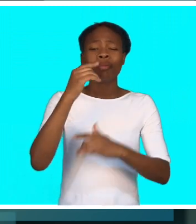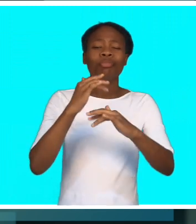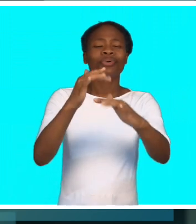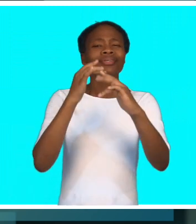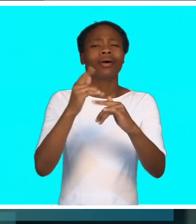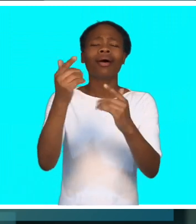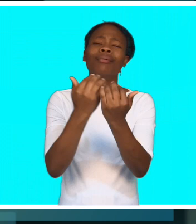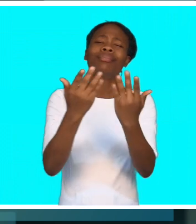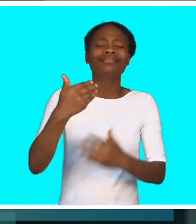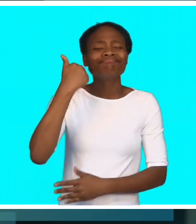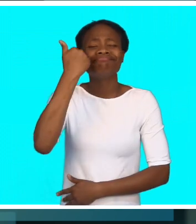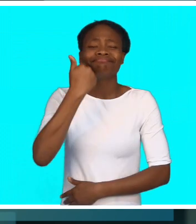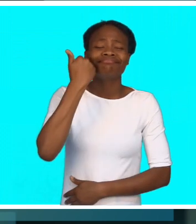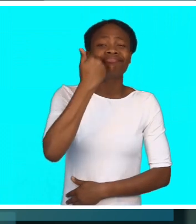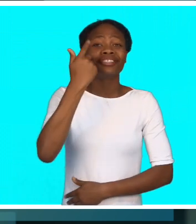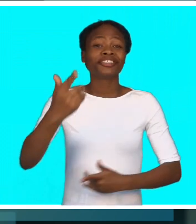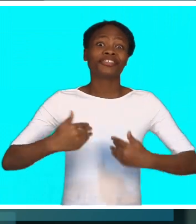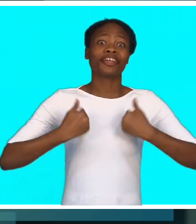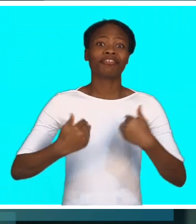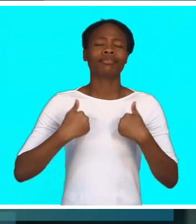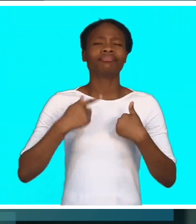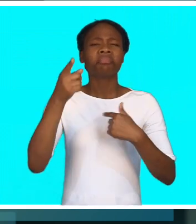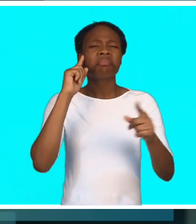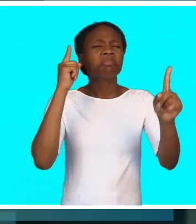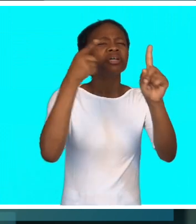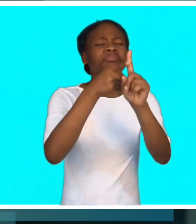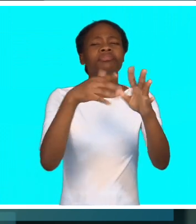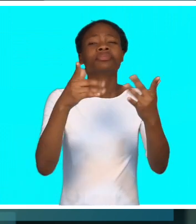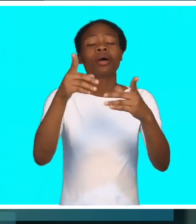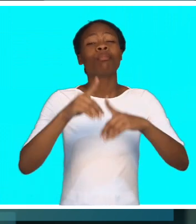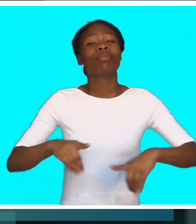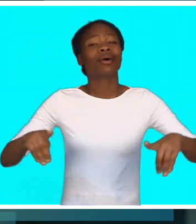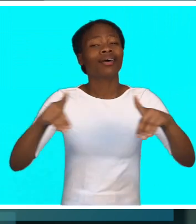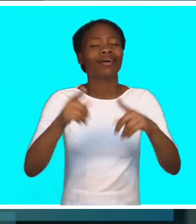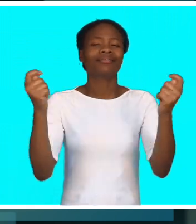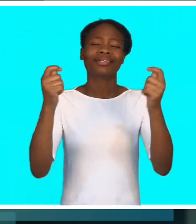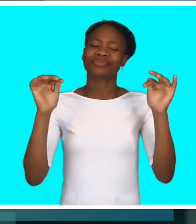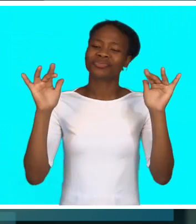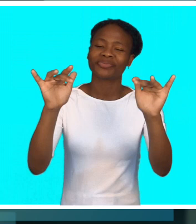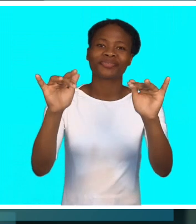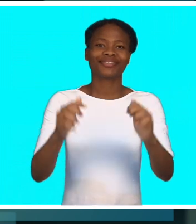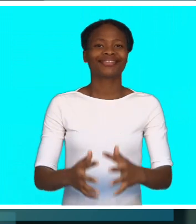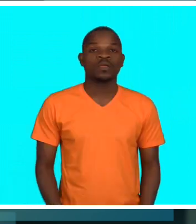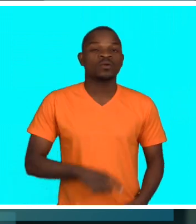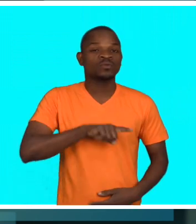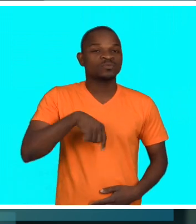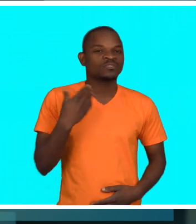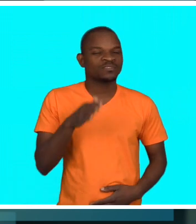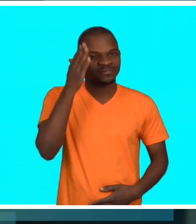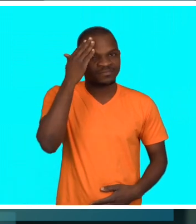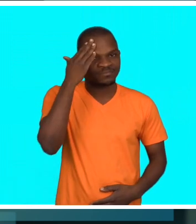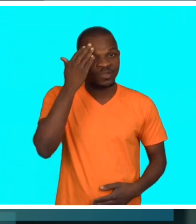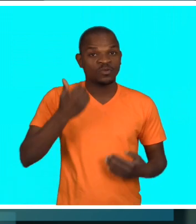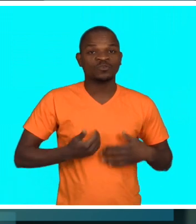-hop deve-se ao fato de ser um estilo musical que reúne simpatia entre os jovens, principal público-alvo desta vez. sabemos